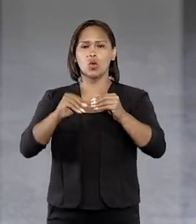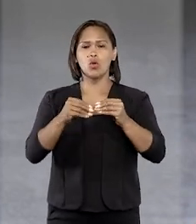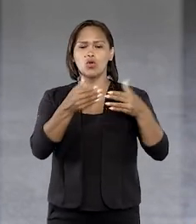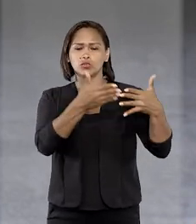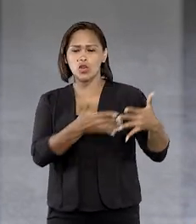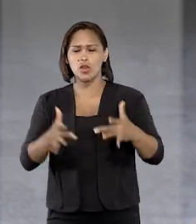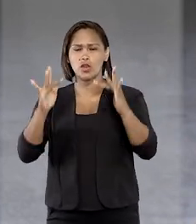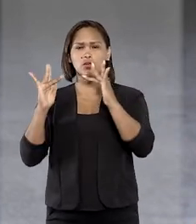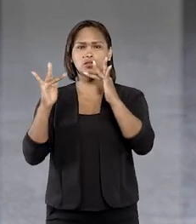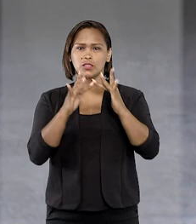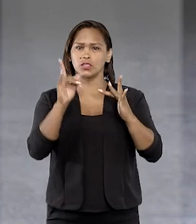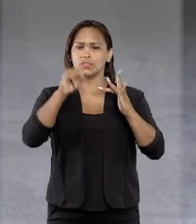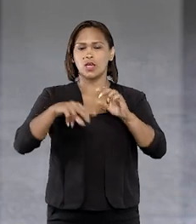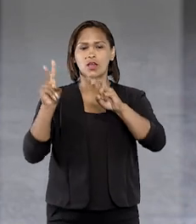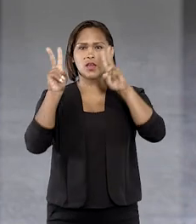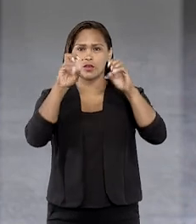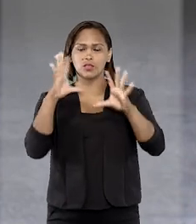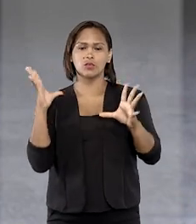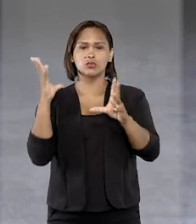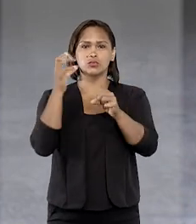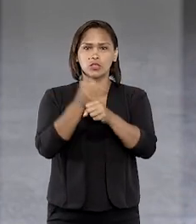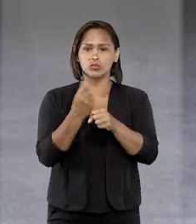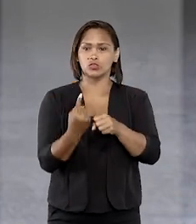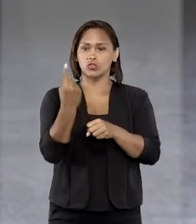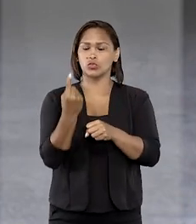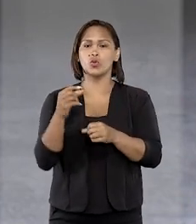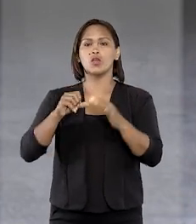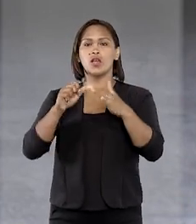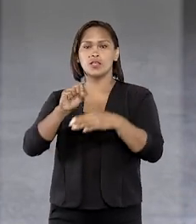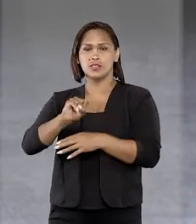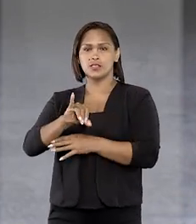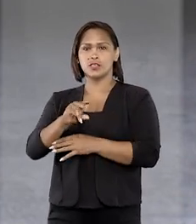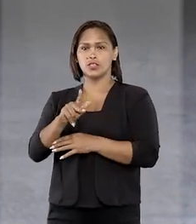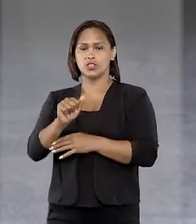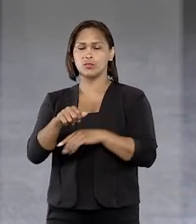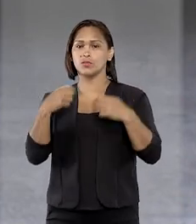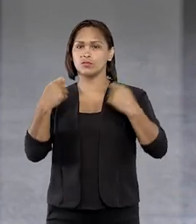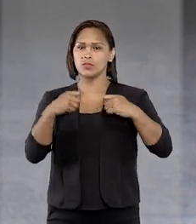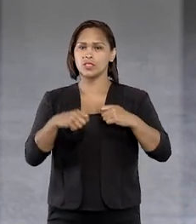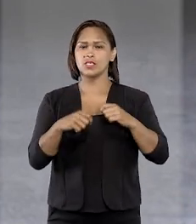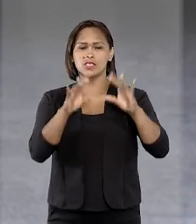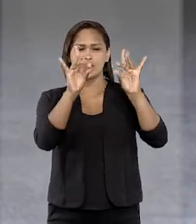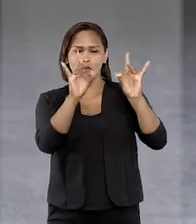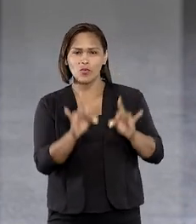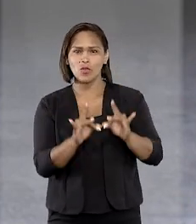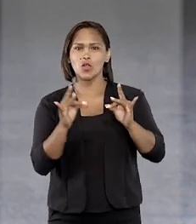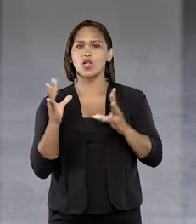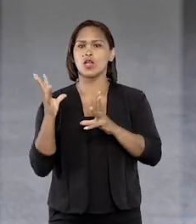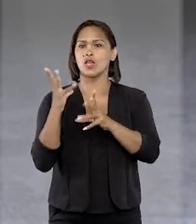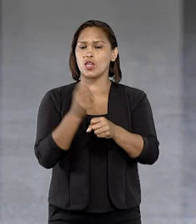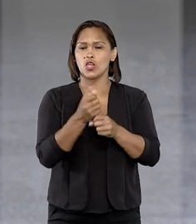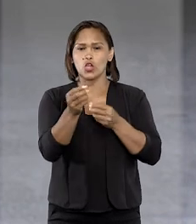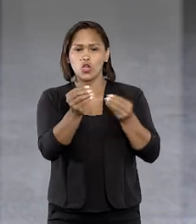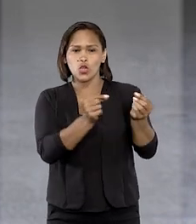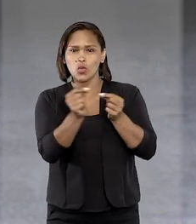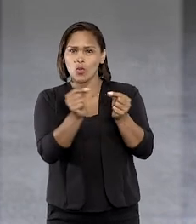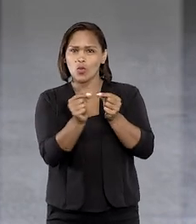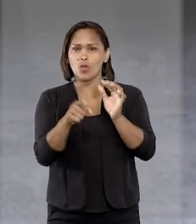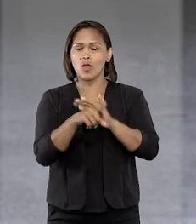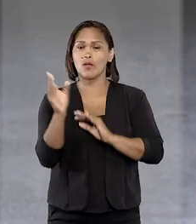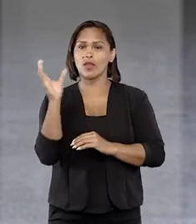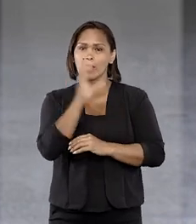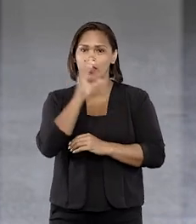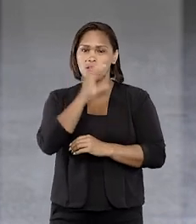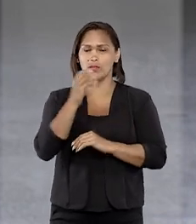que todas as demandas ligadas ao tema fossem reunidas no juízo de Sergipe, pela necessidade de um tratamento uniforme, coordenado e